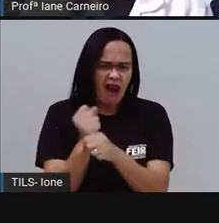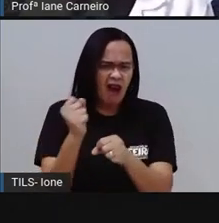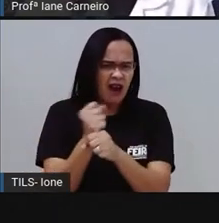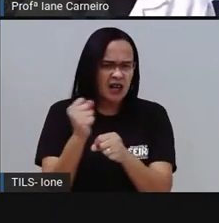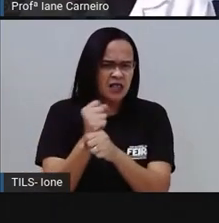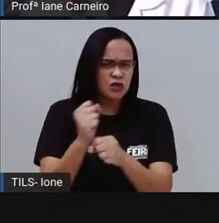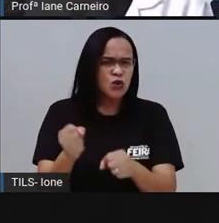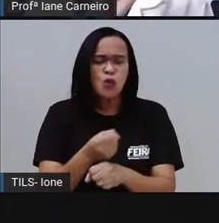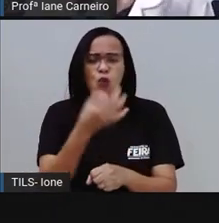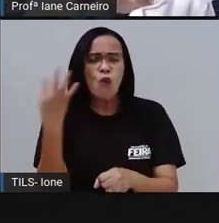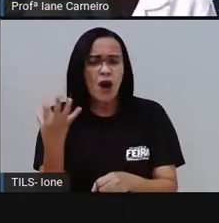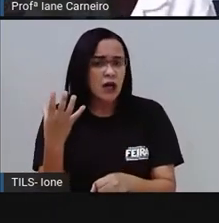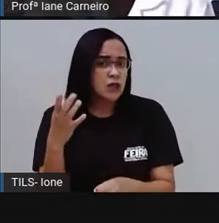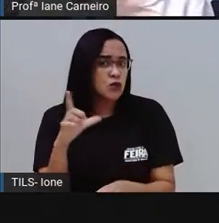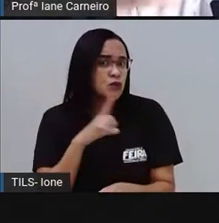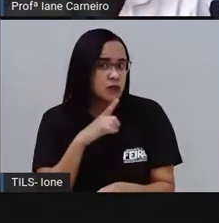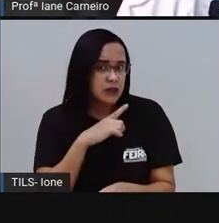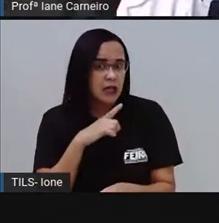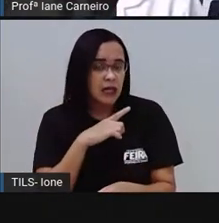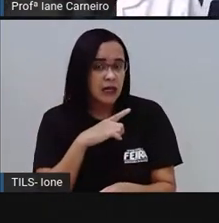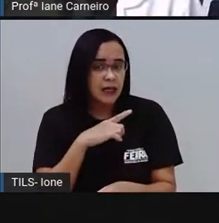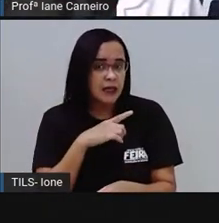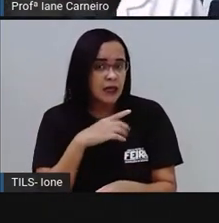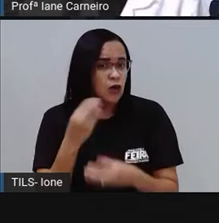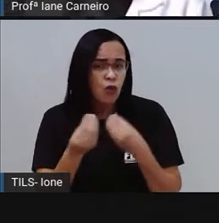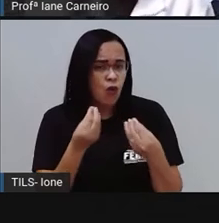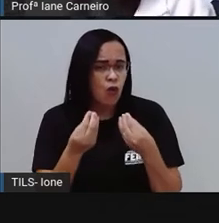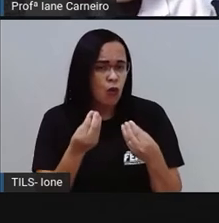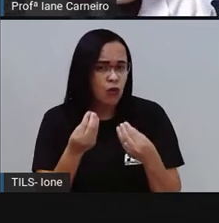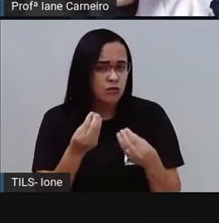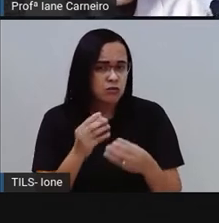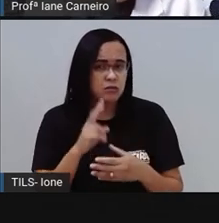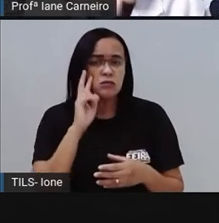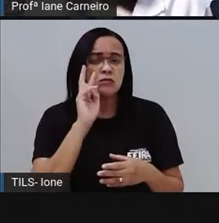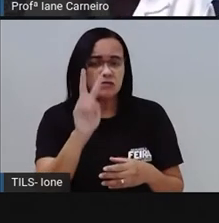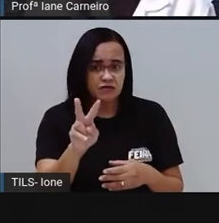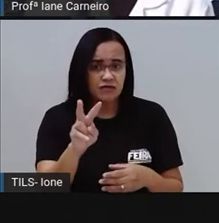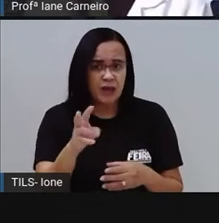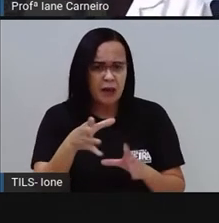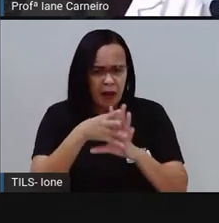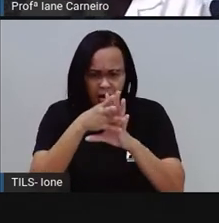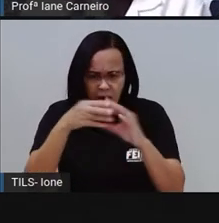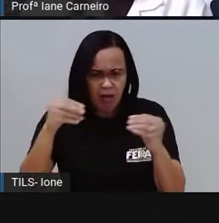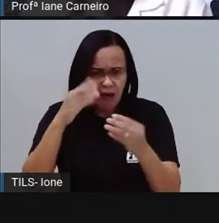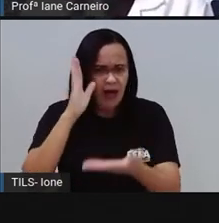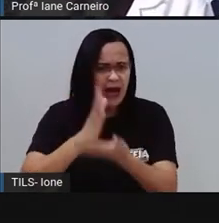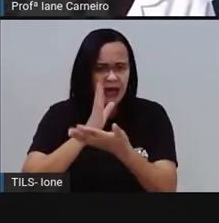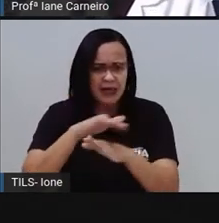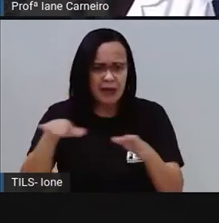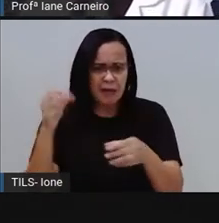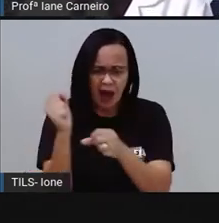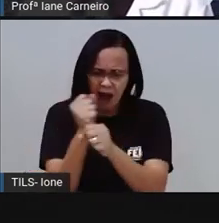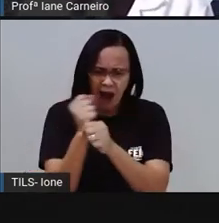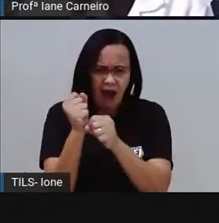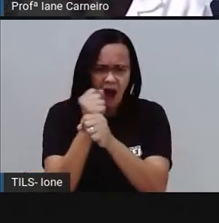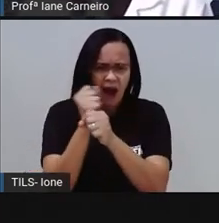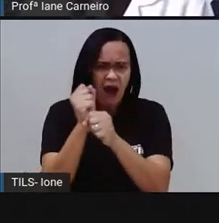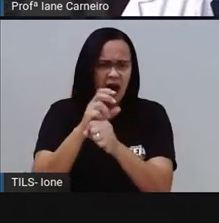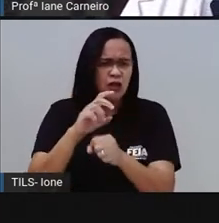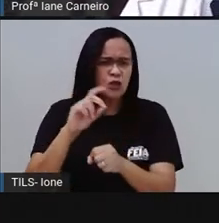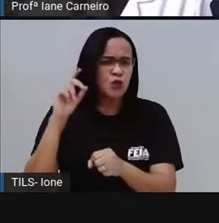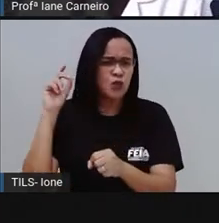interromper, ah, antes a prova ia interromper para fazer lá uma atividade, mas a prova vai mostrar aqui no slide para vocês, ó, o tempo de